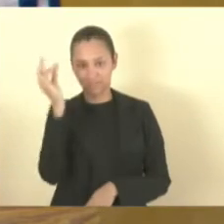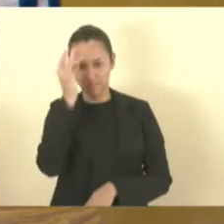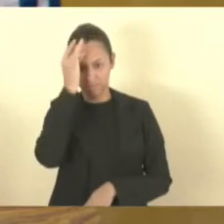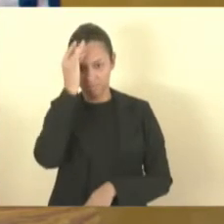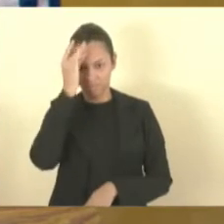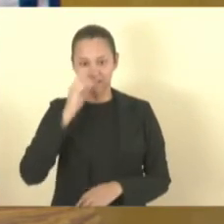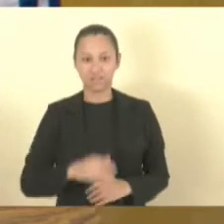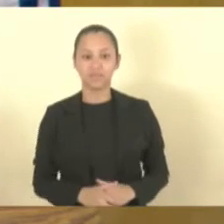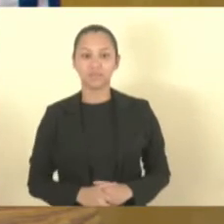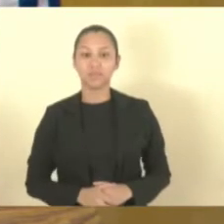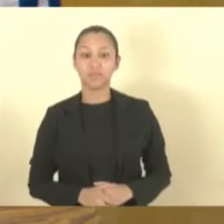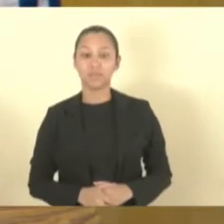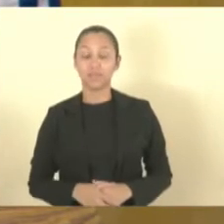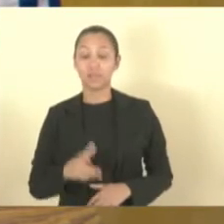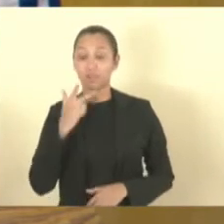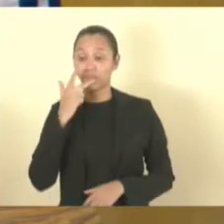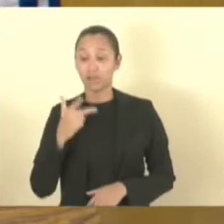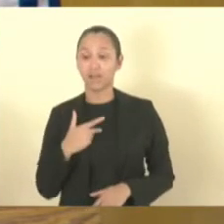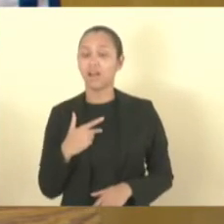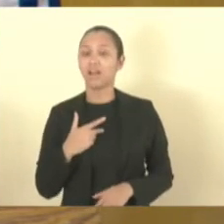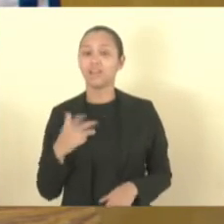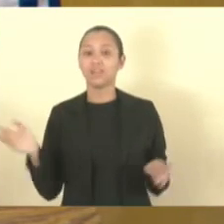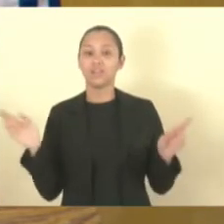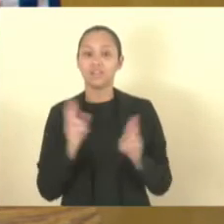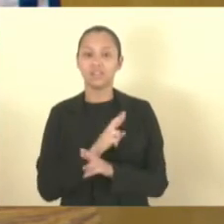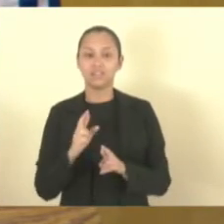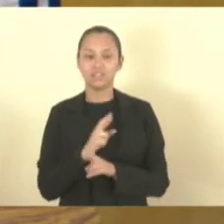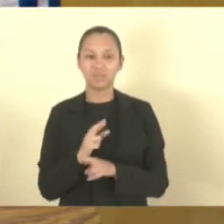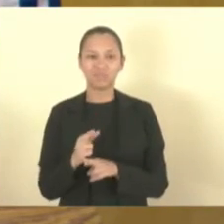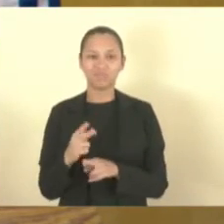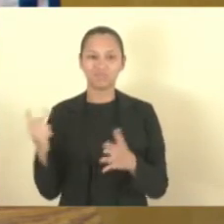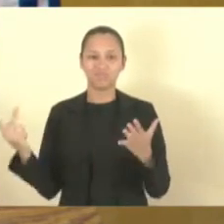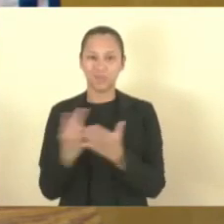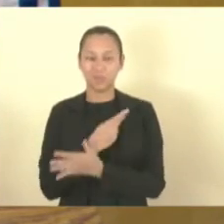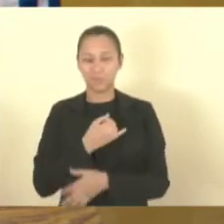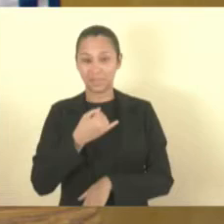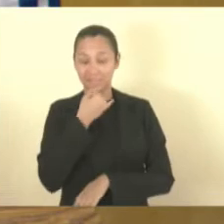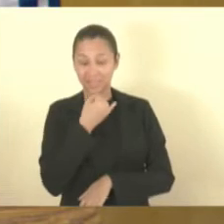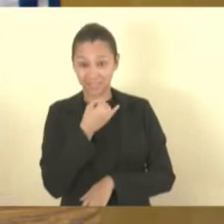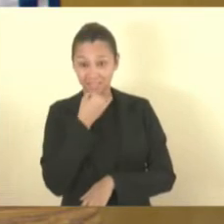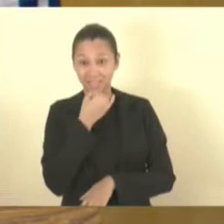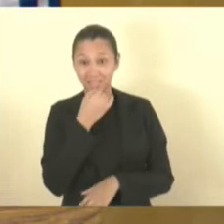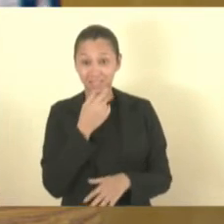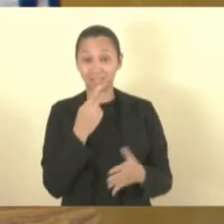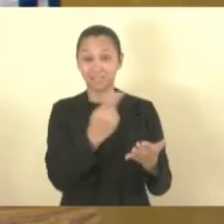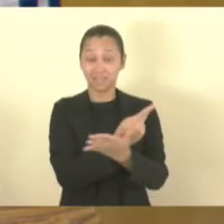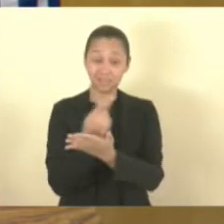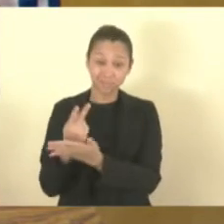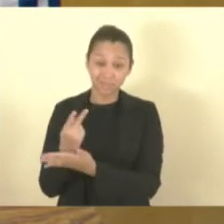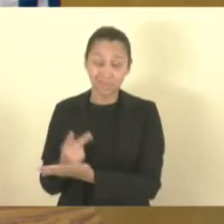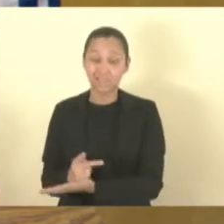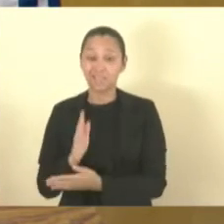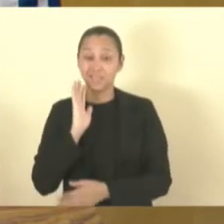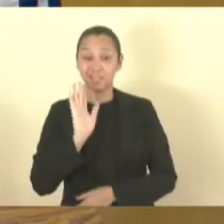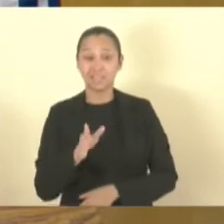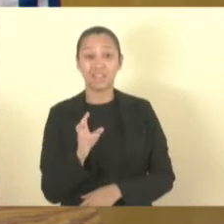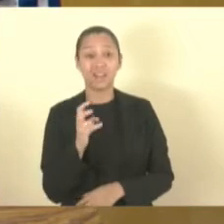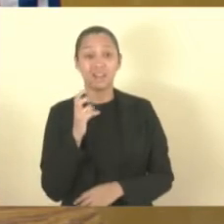E nos relataram a respeito de um fato lamentável que venha ocorrendo a pelo menos cinco